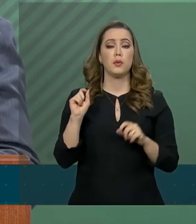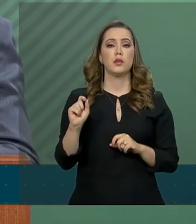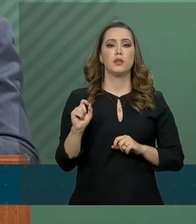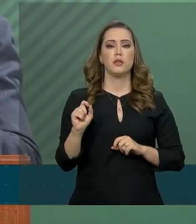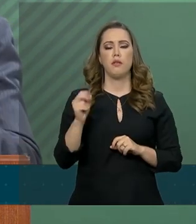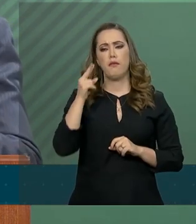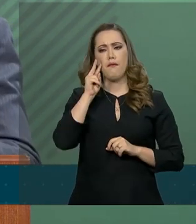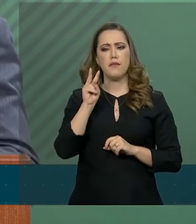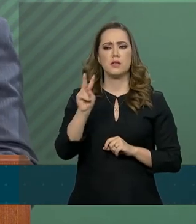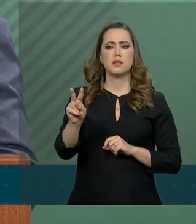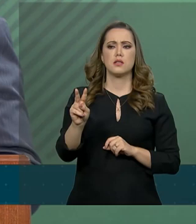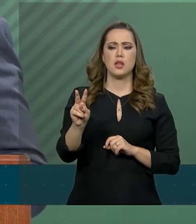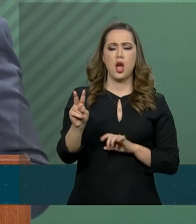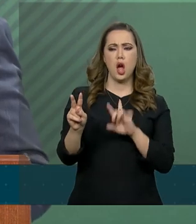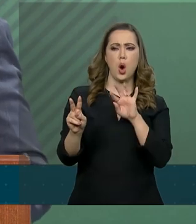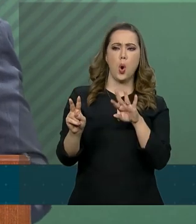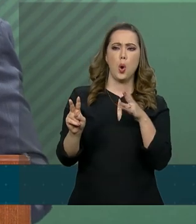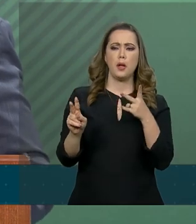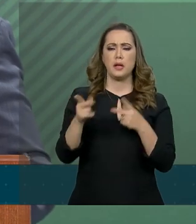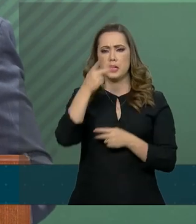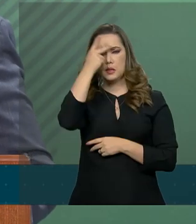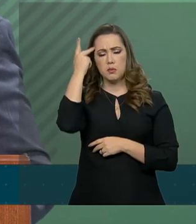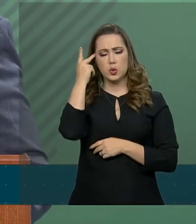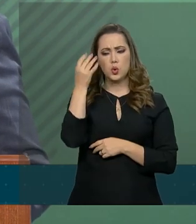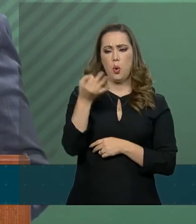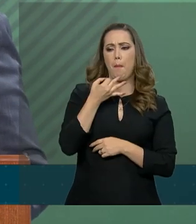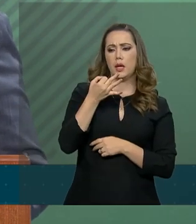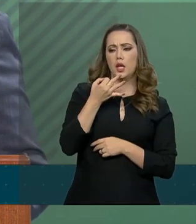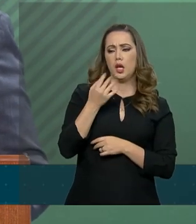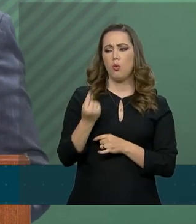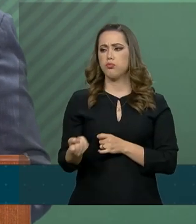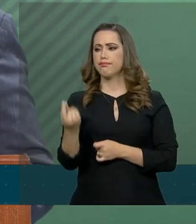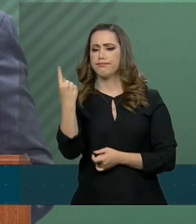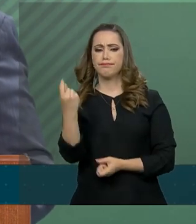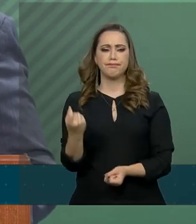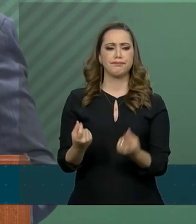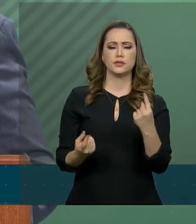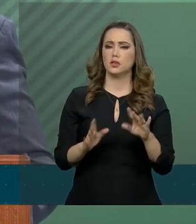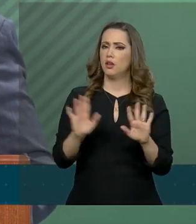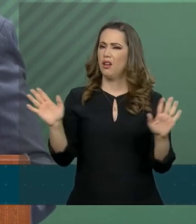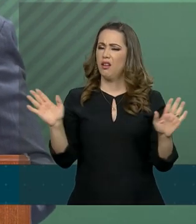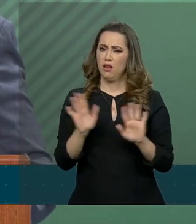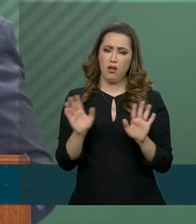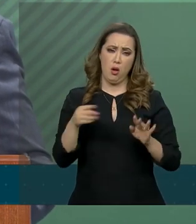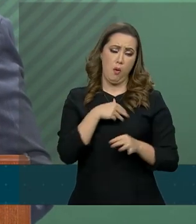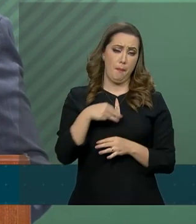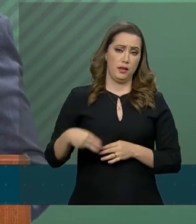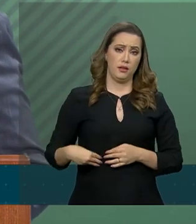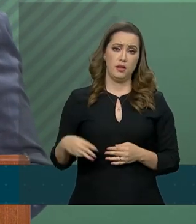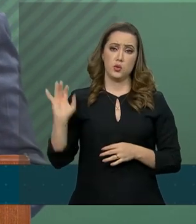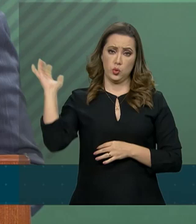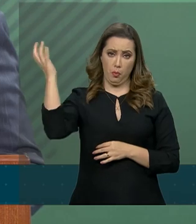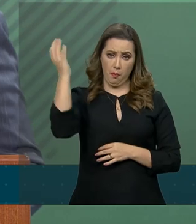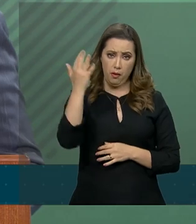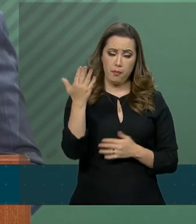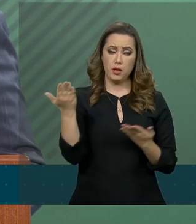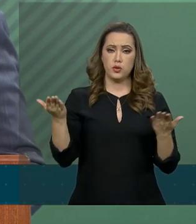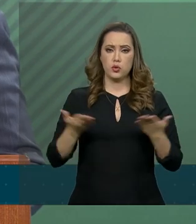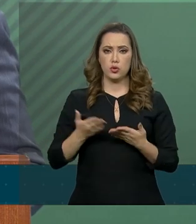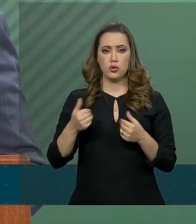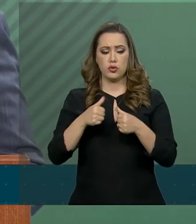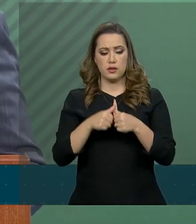visões estereotipadas e pontuais sobre a questão do meio ambiente. O ministro do Meio Ambiente hoje esteve na